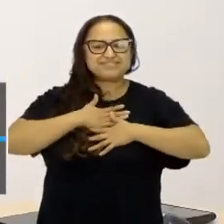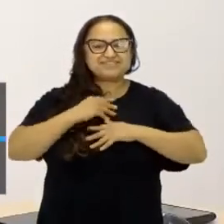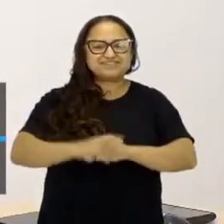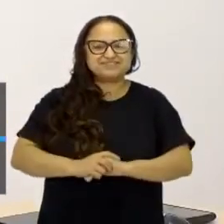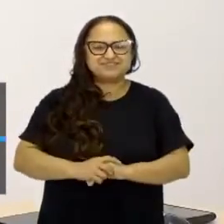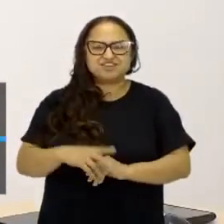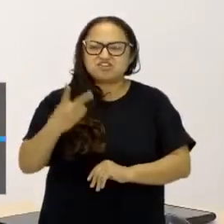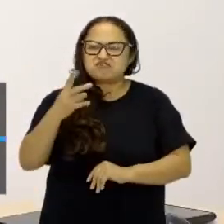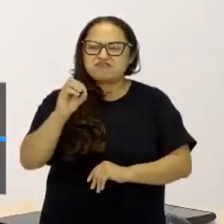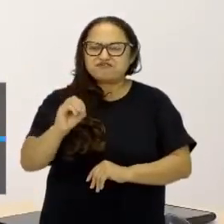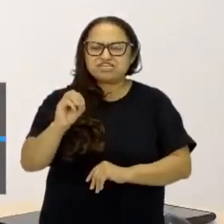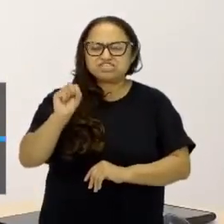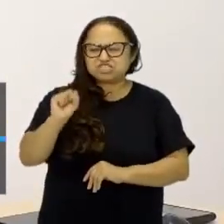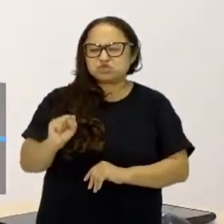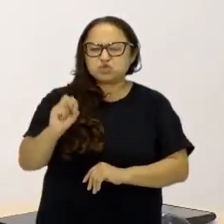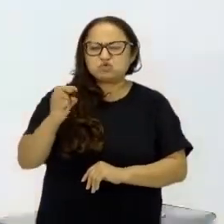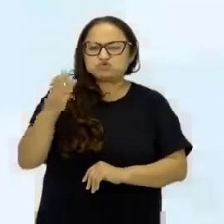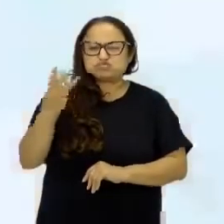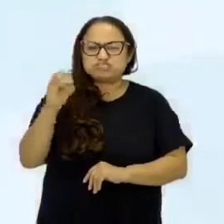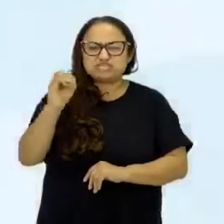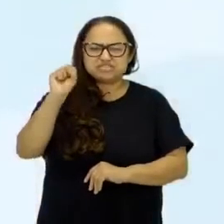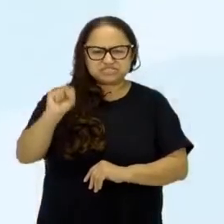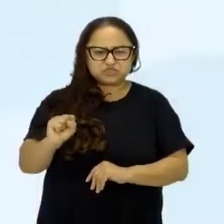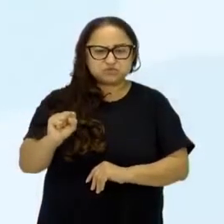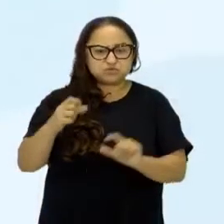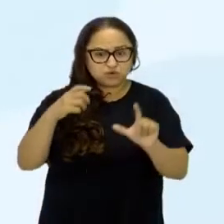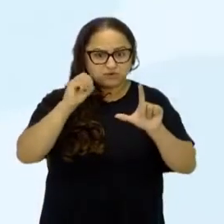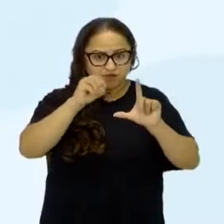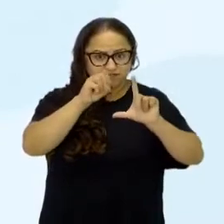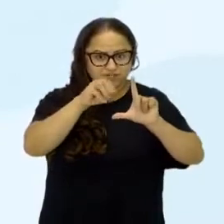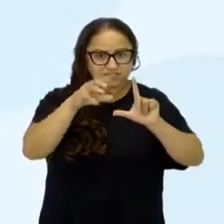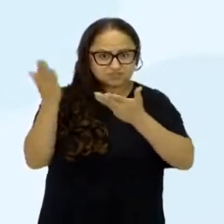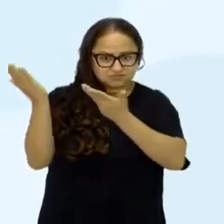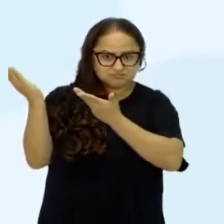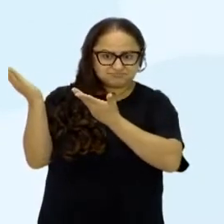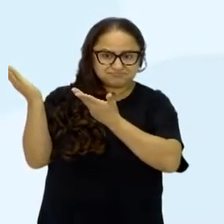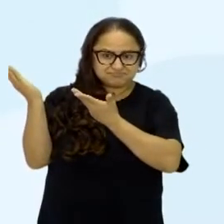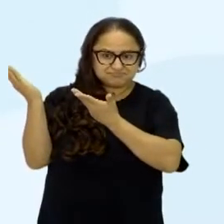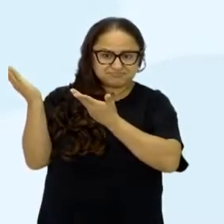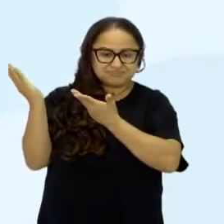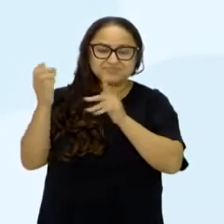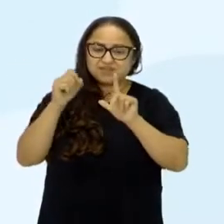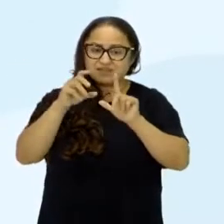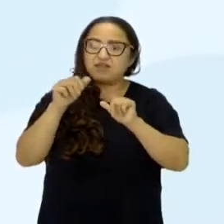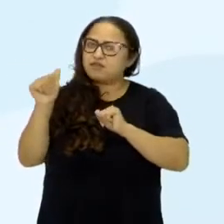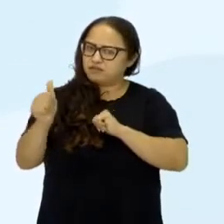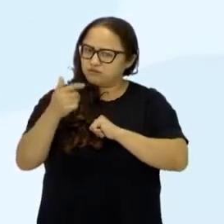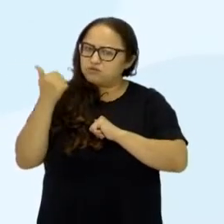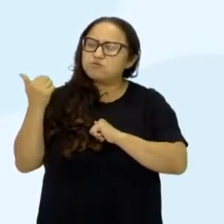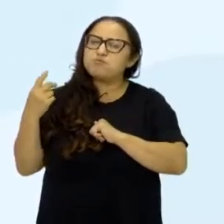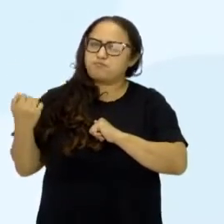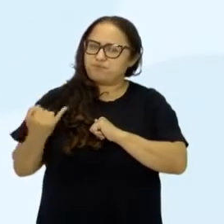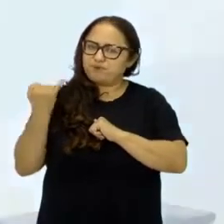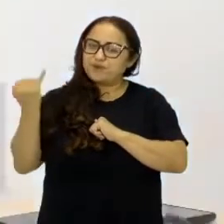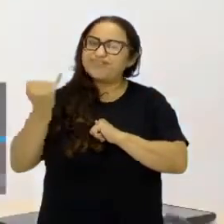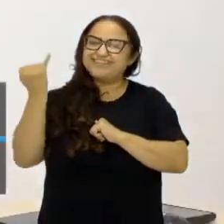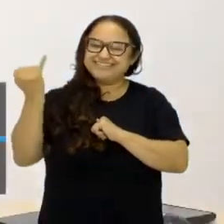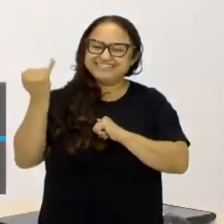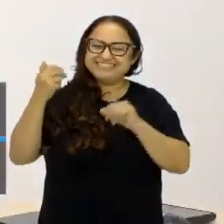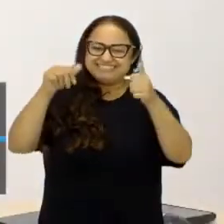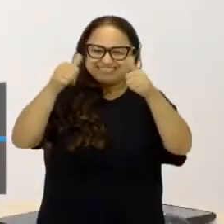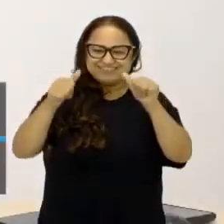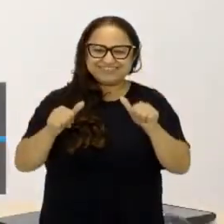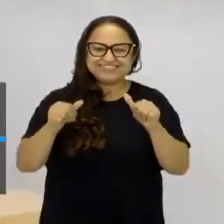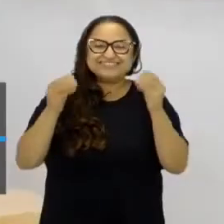aí, coisa de 20 segundos, 30 segundos, faz avaliação aí, clica no link que vai aparecer, no Carry Code, né, que é importante avaliar a aula aí, fazer o feedback, tá bom?